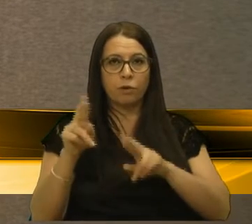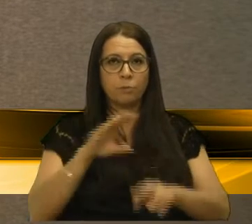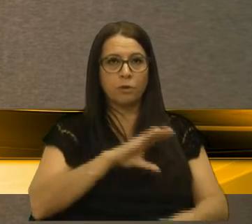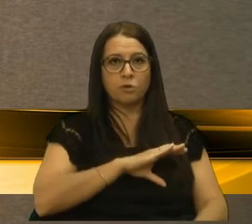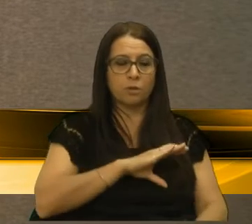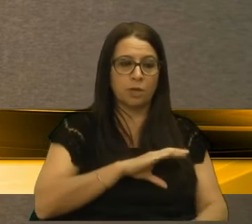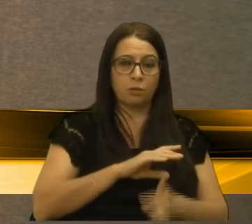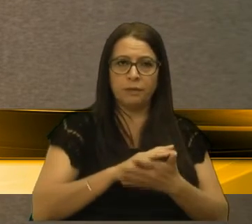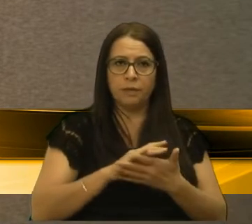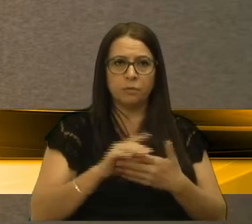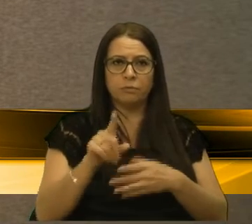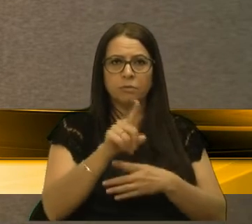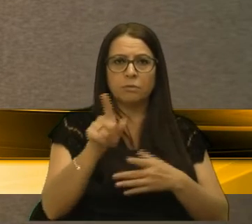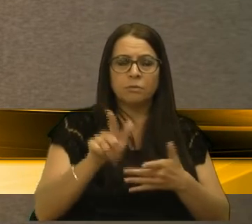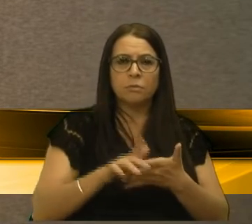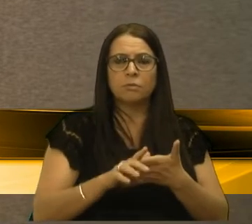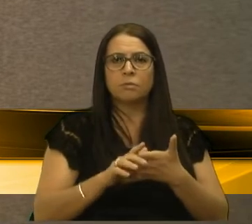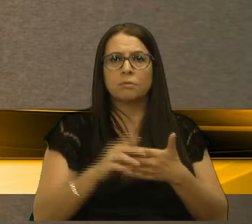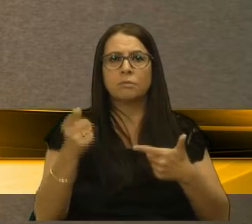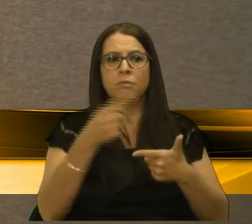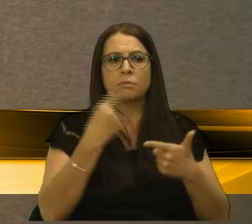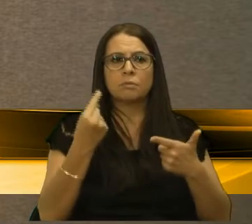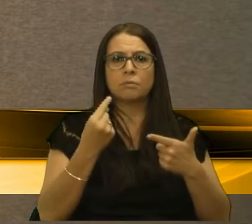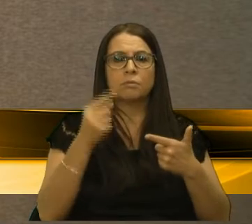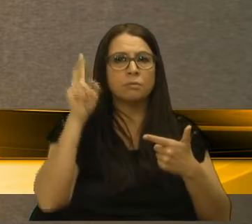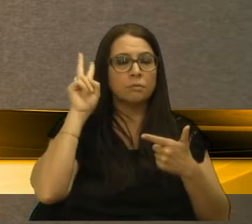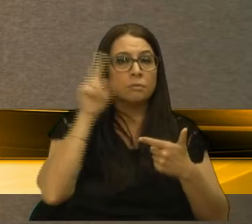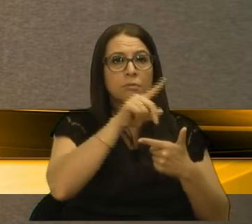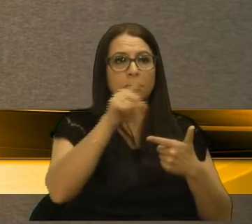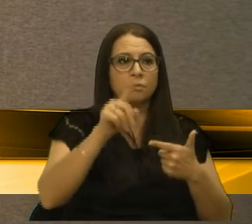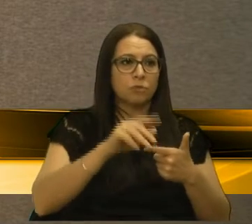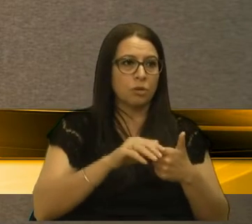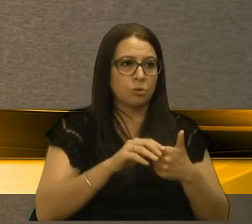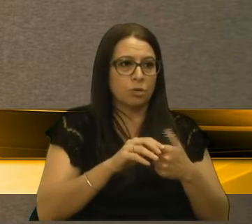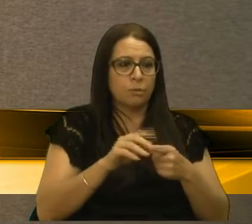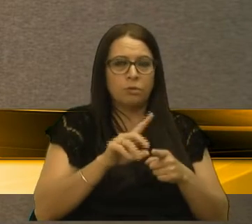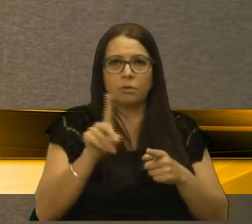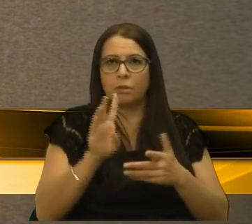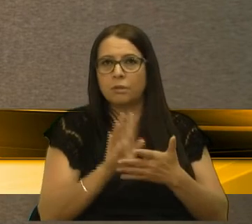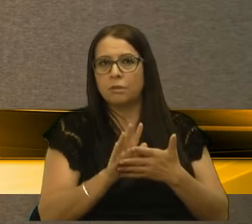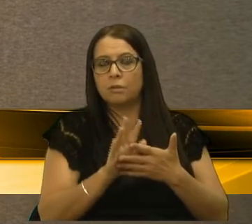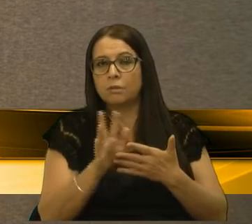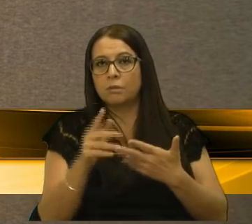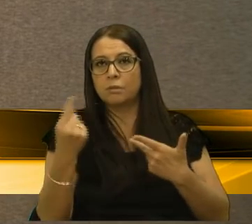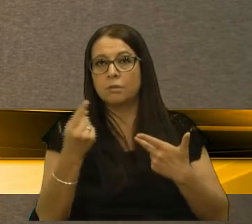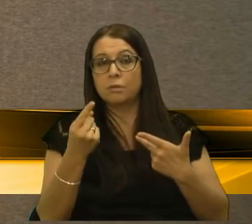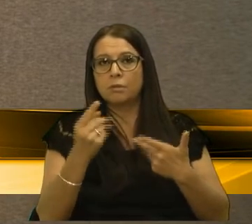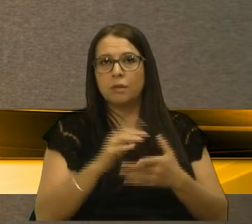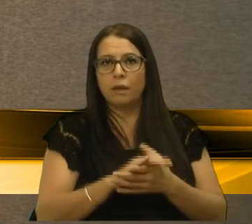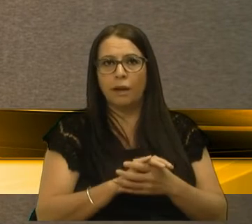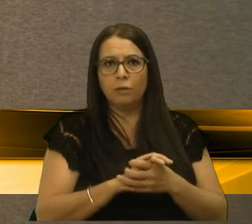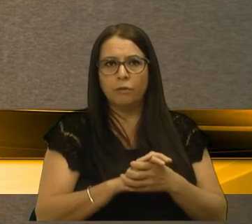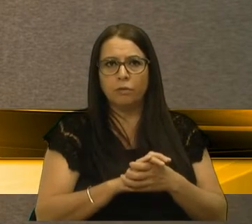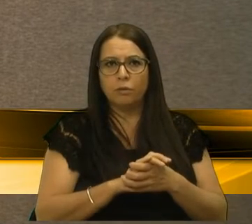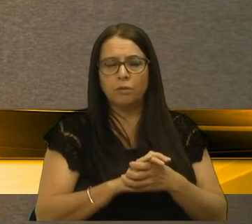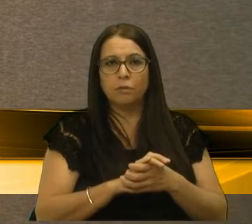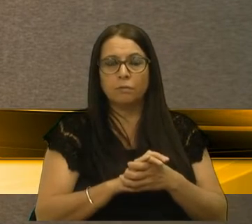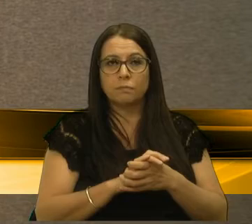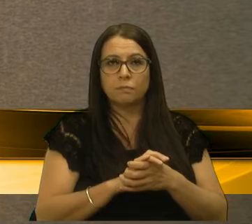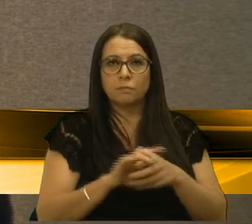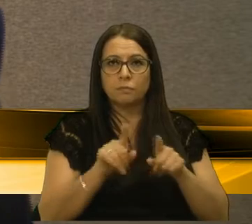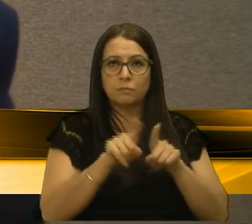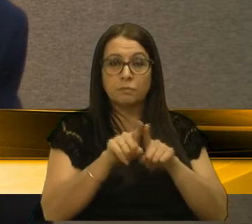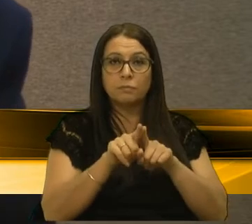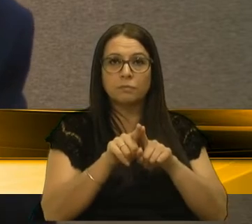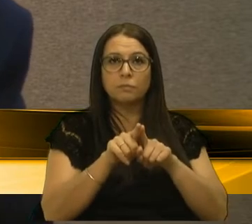sou juventudista, e ninguém se lembrou de enaltecer o feito do Caxias, que agora,